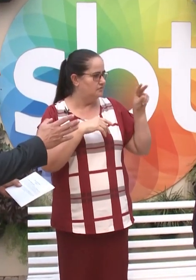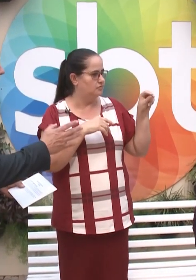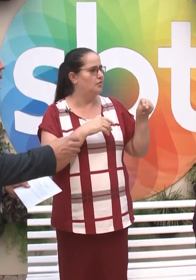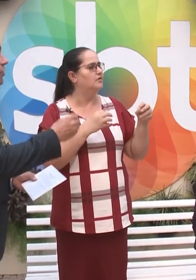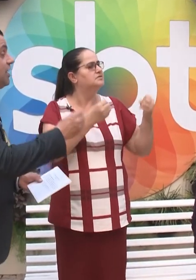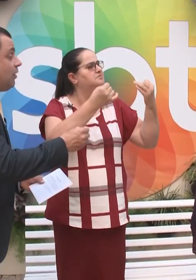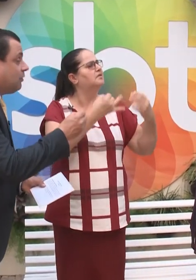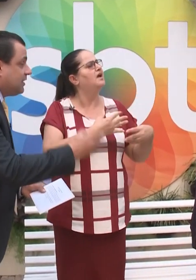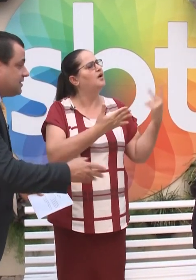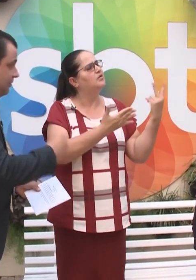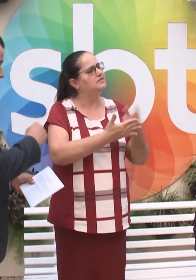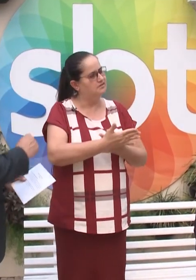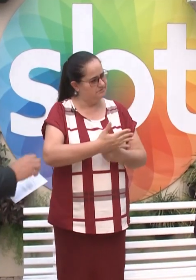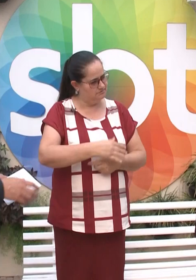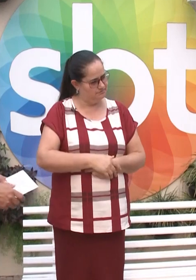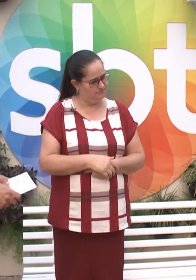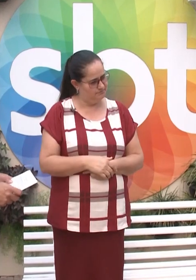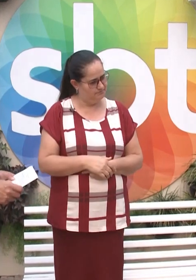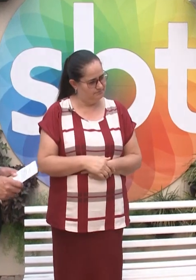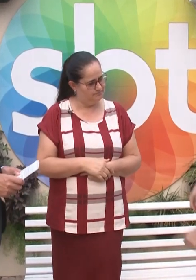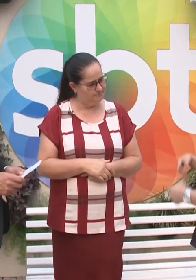Conta para a gente, Cláudia, o que aconteceu?